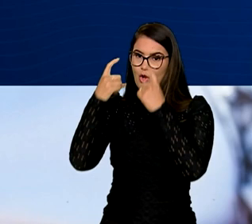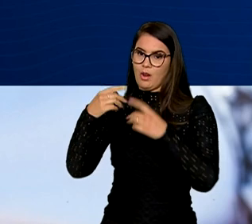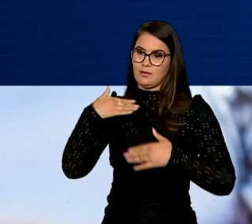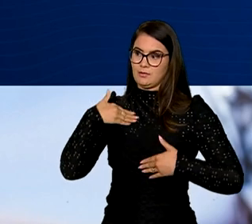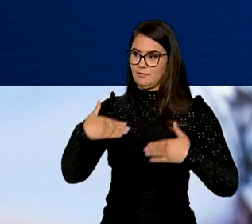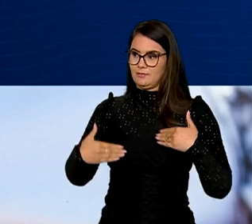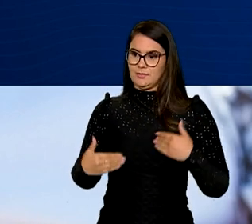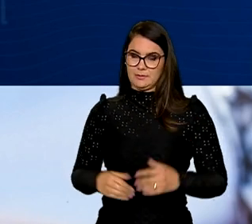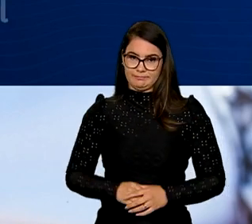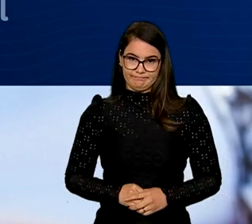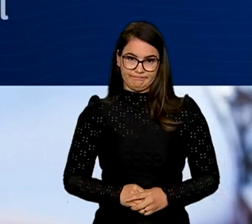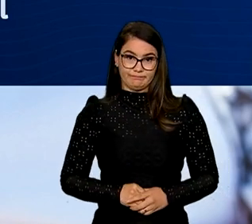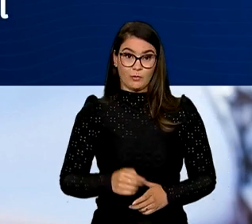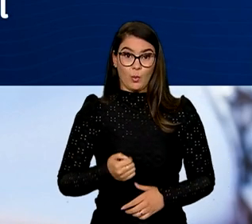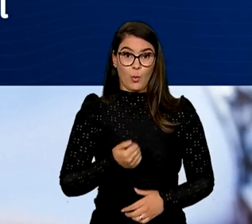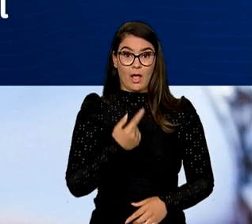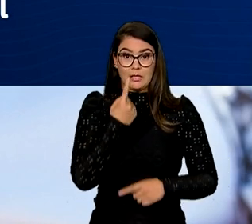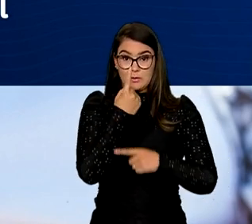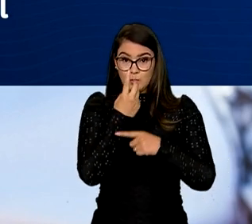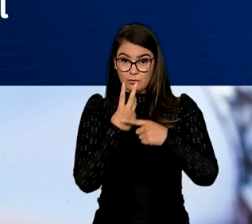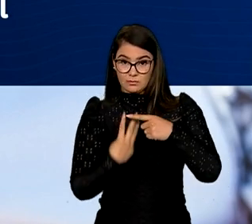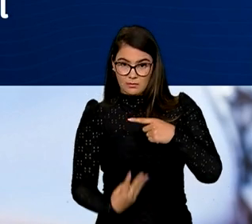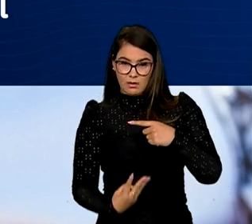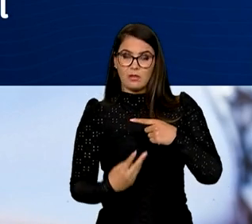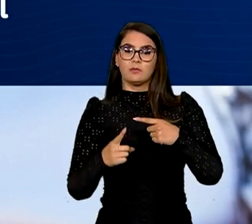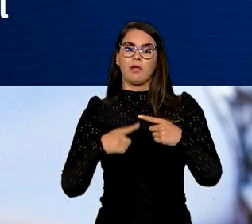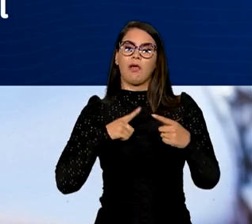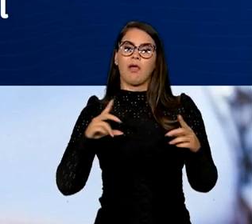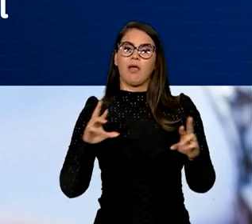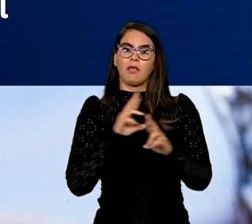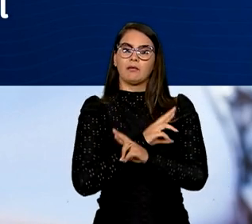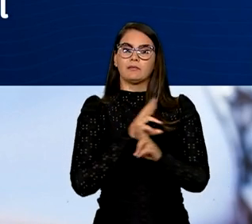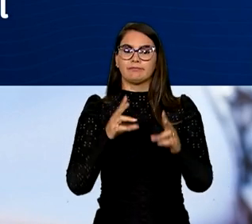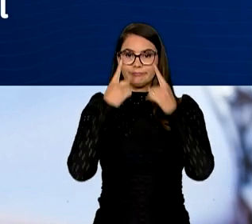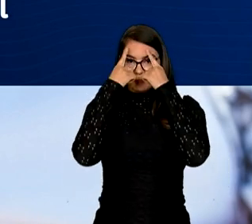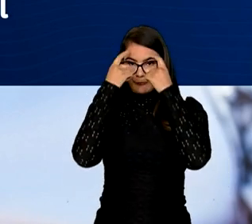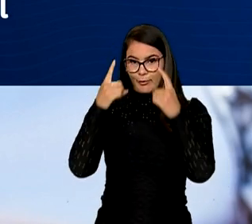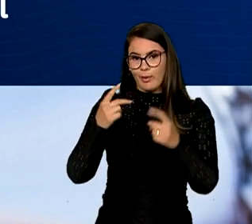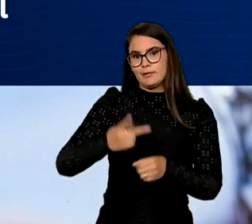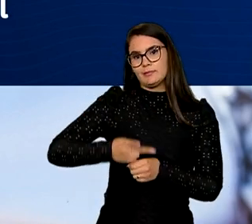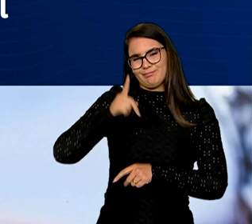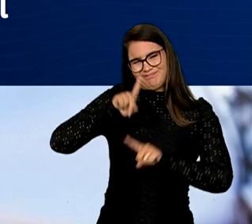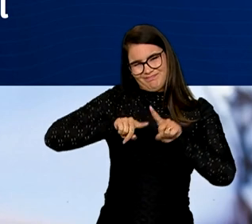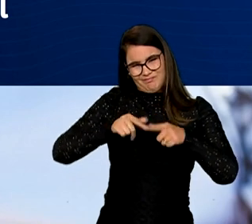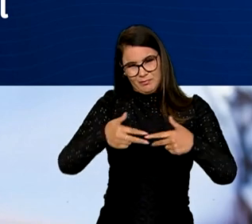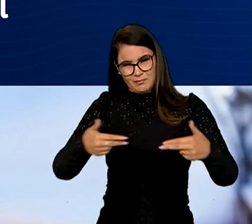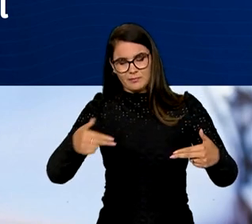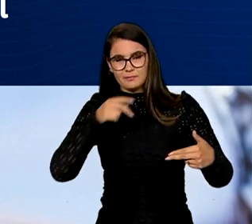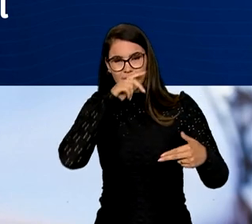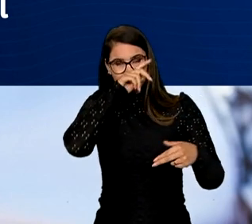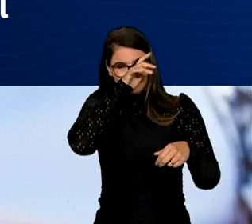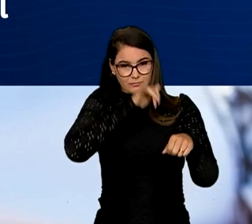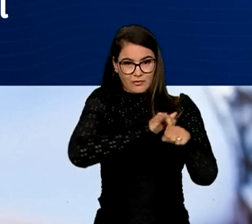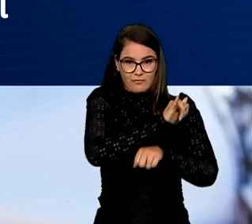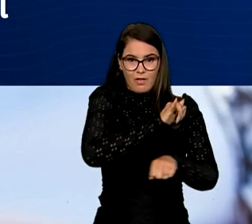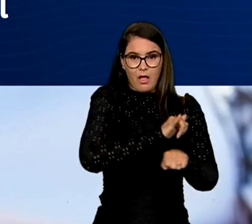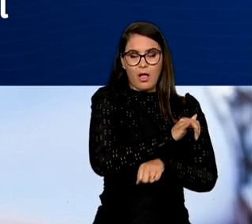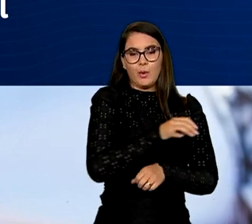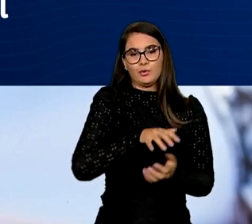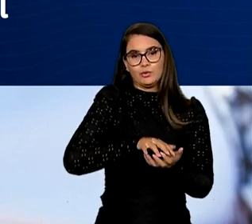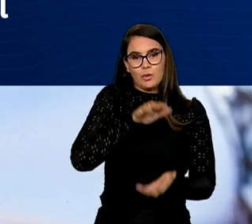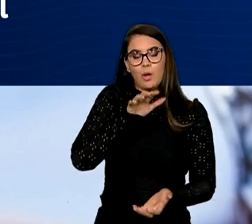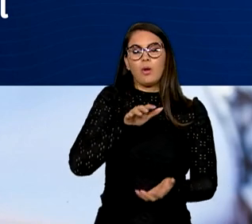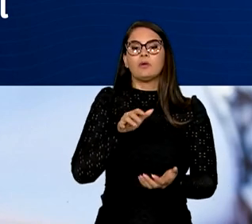física. Quase um terço delas estavam ligadas à violência patrimonial, à fraude contra idosos,